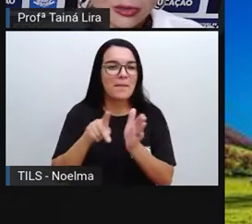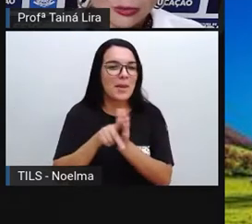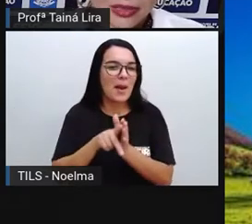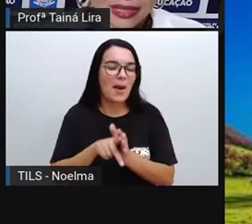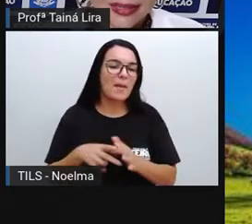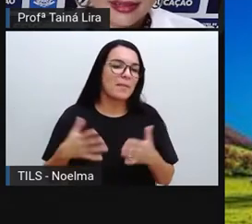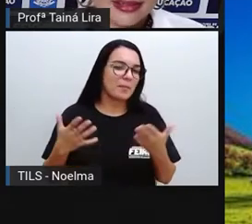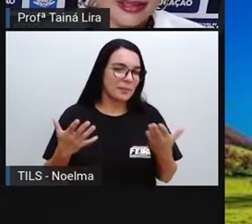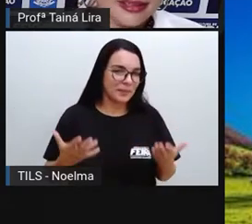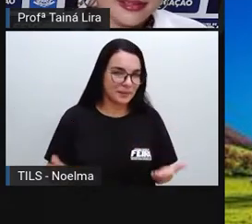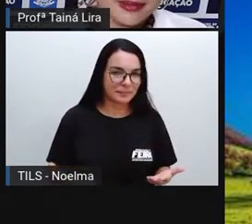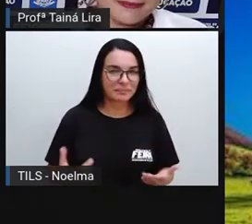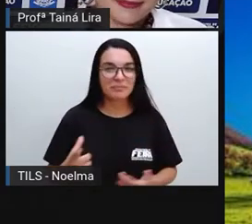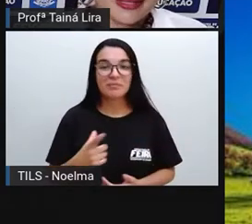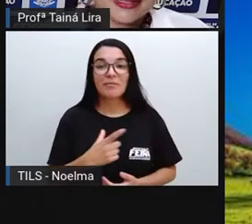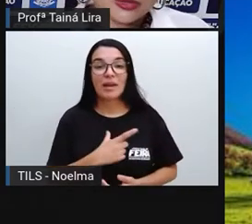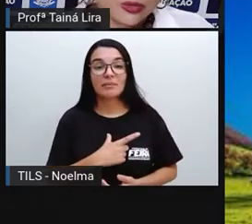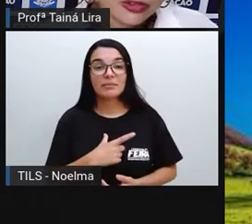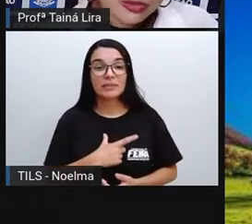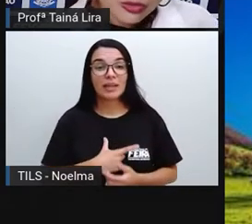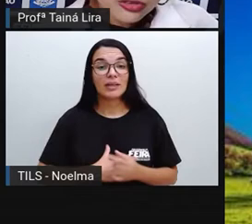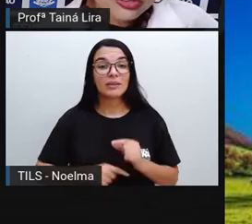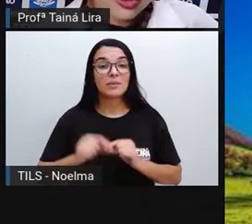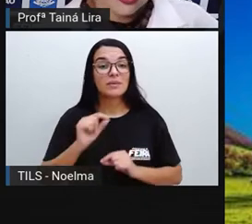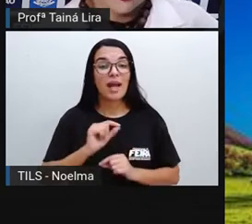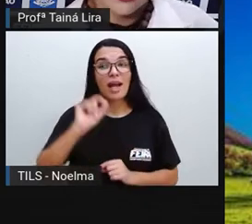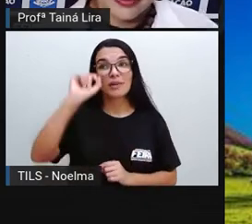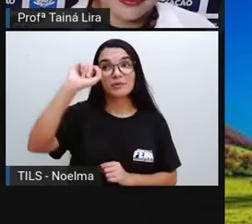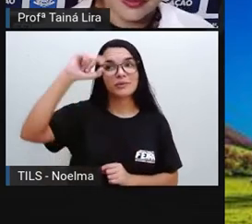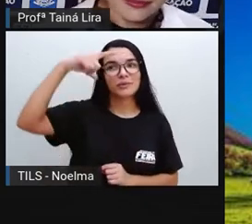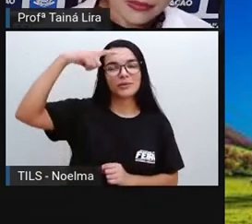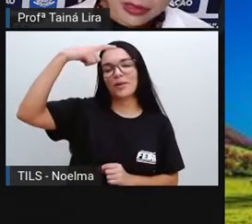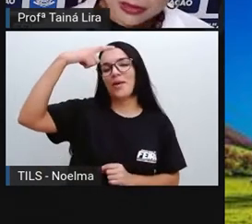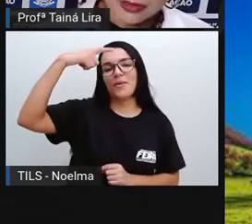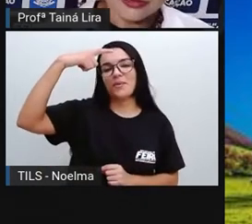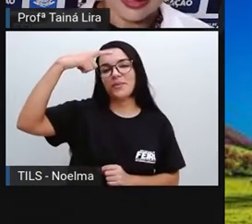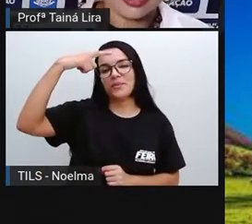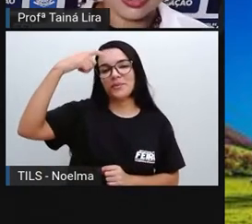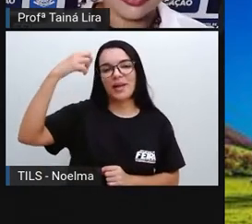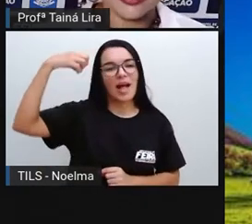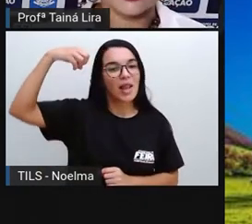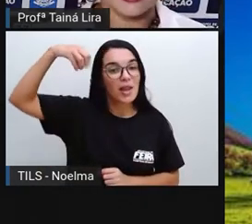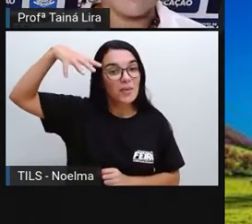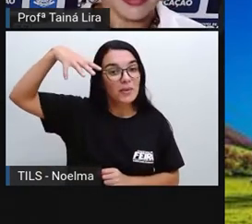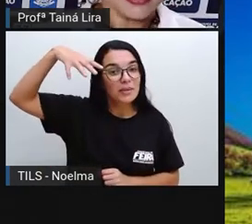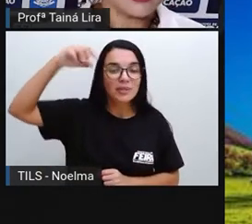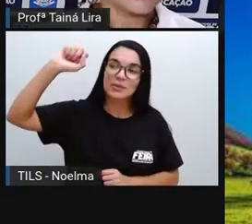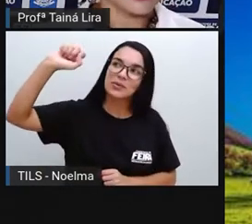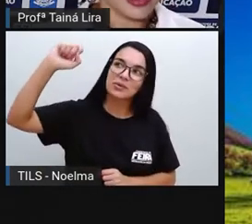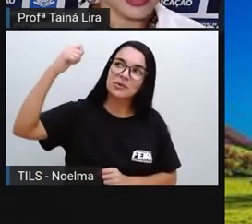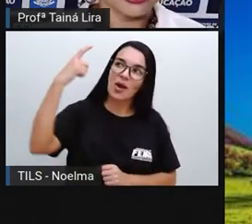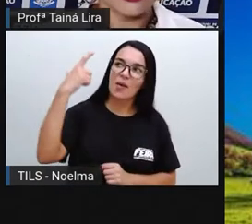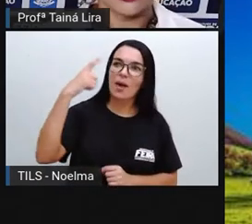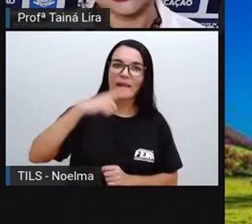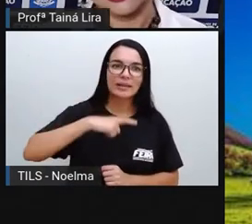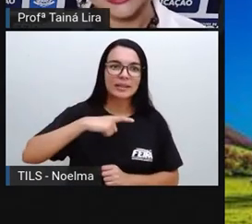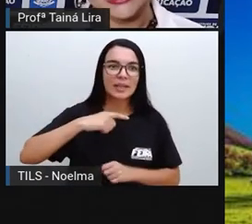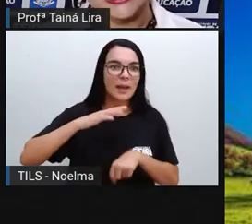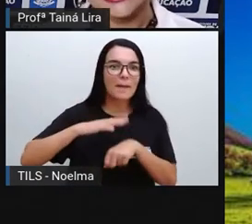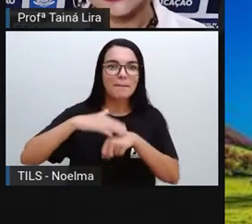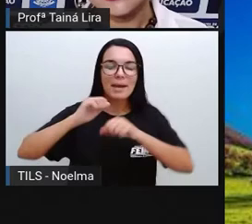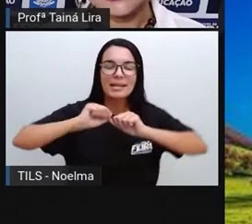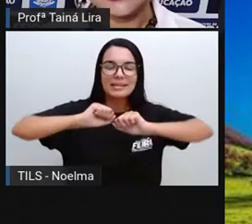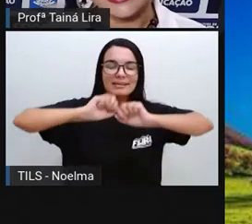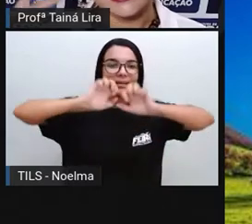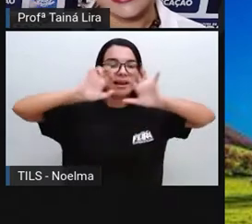é iluminada, né? Pela luz do sol, tá bom? Então, a gente vê que está mais claro, não é?